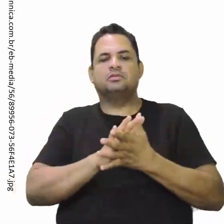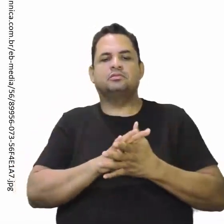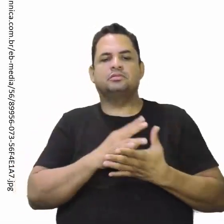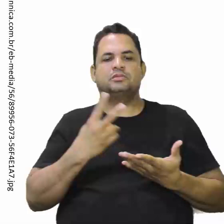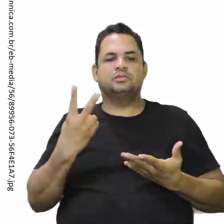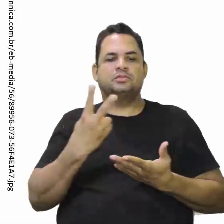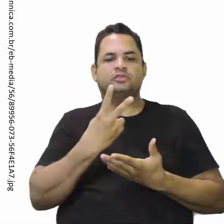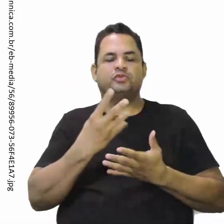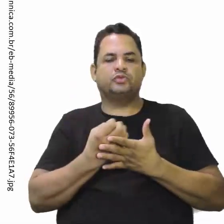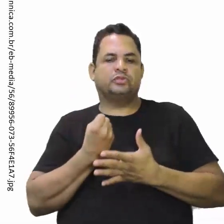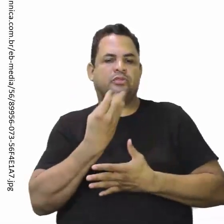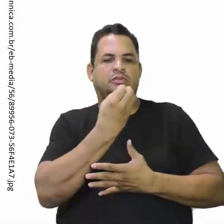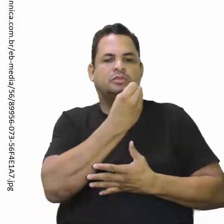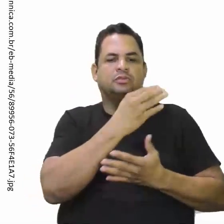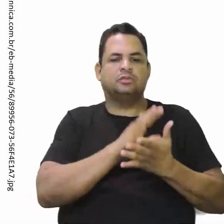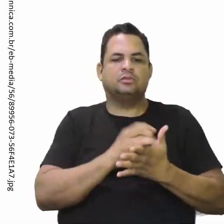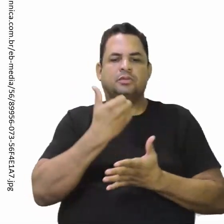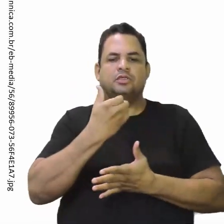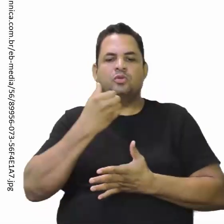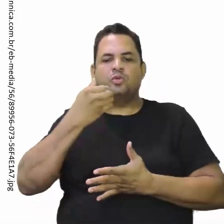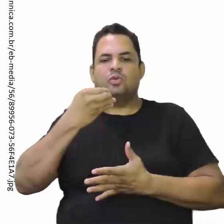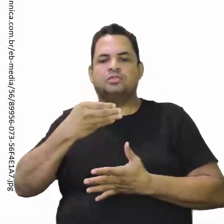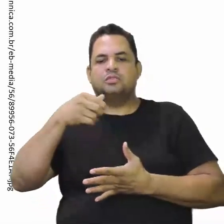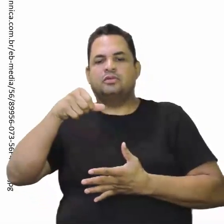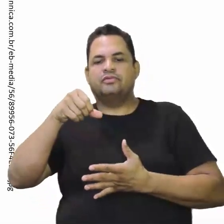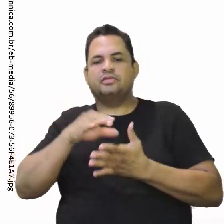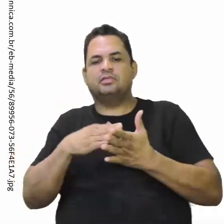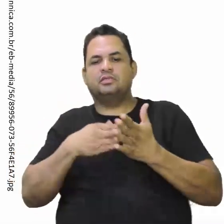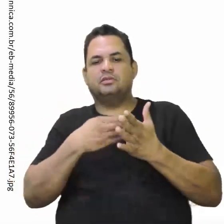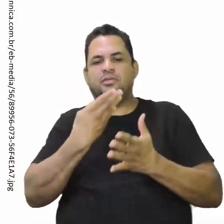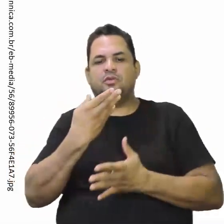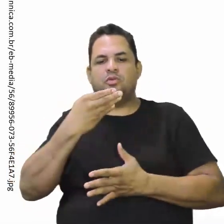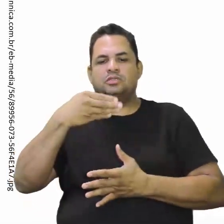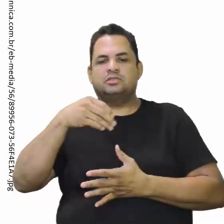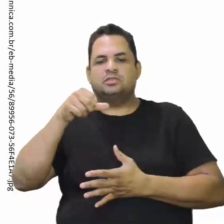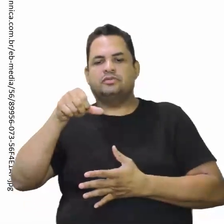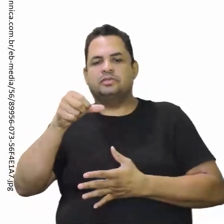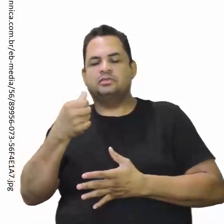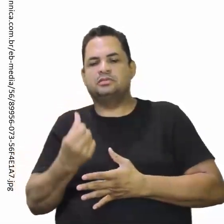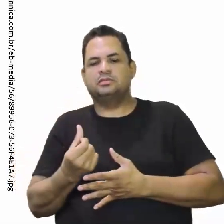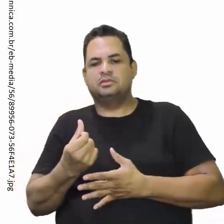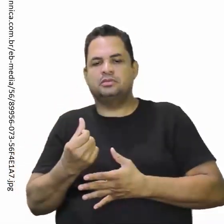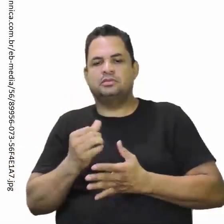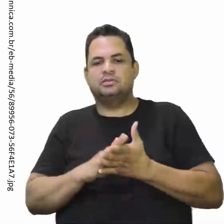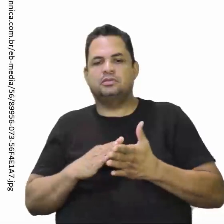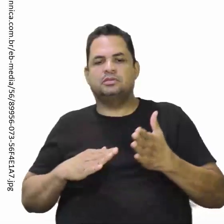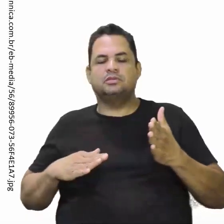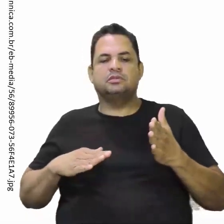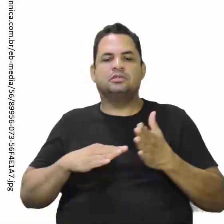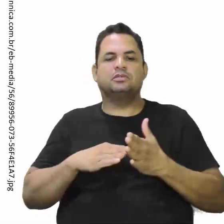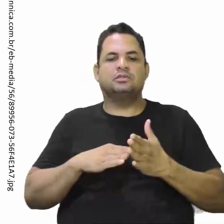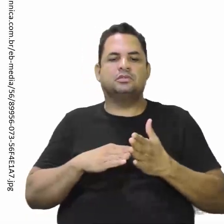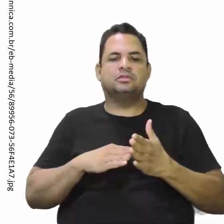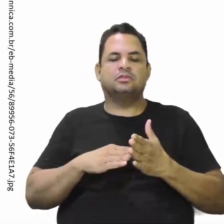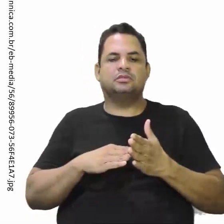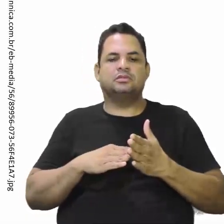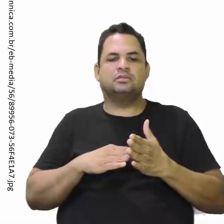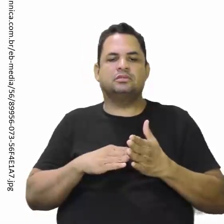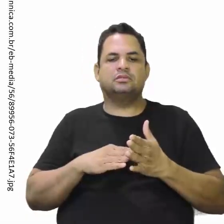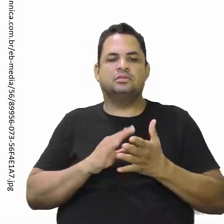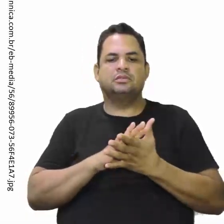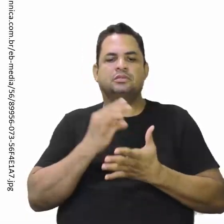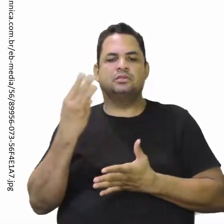Colombo, que vai de 1493 a 1496. Até chegarmos à